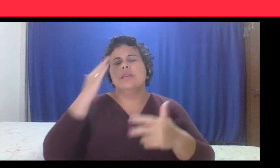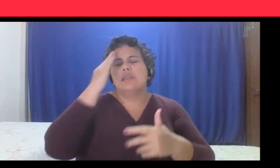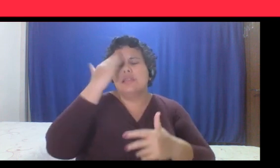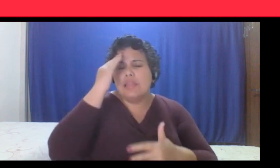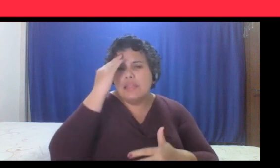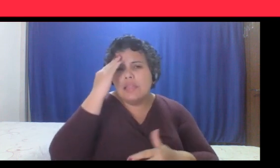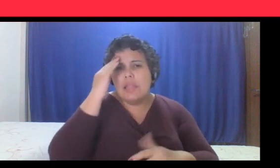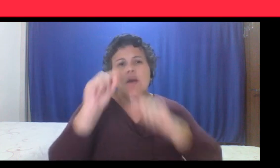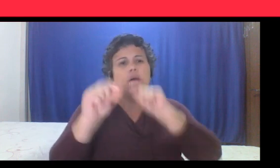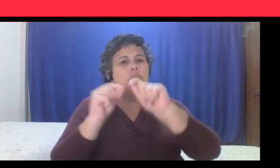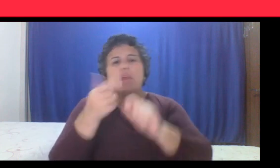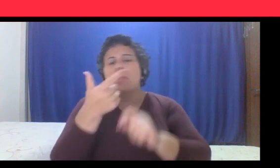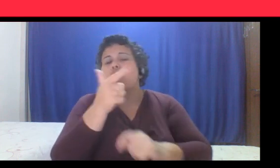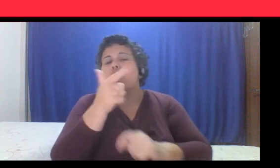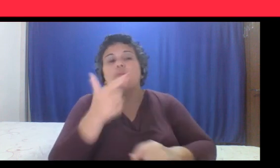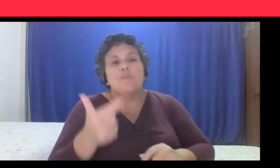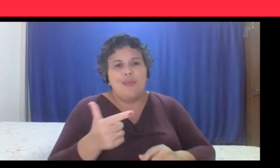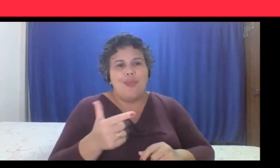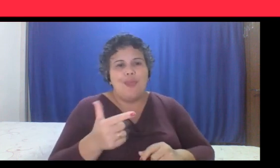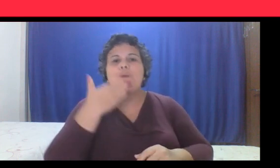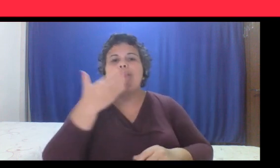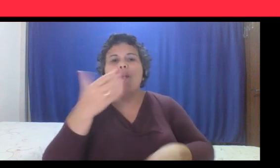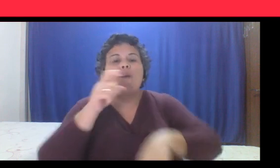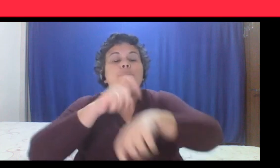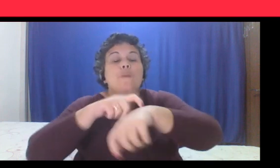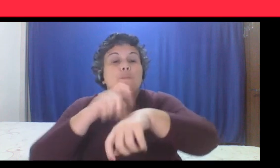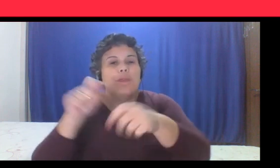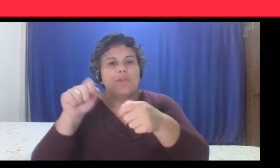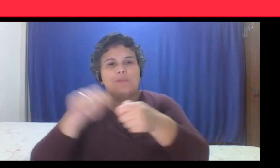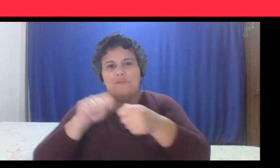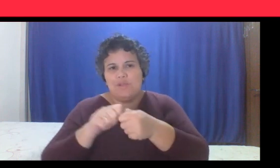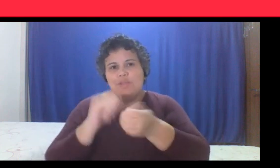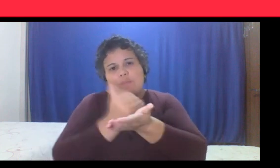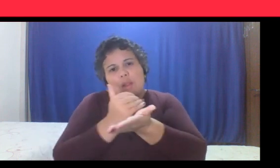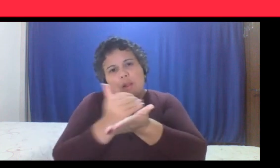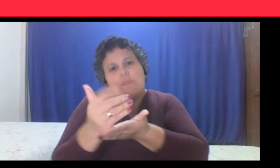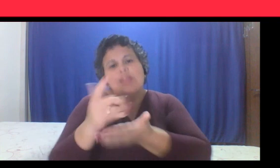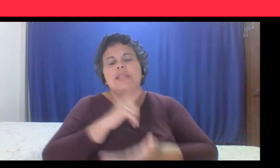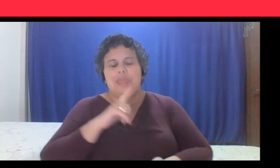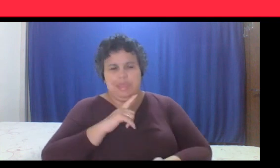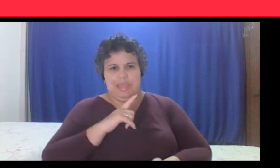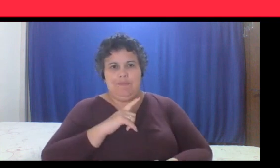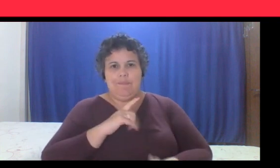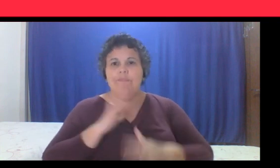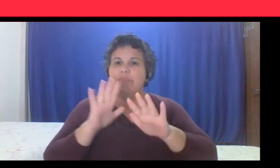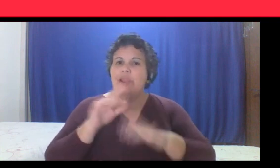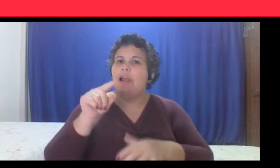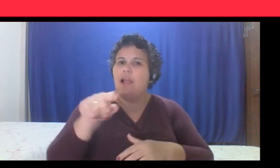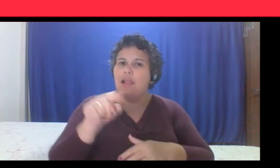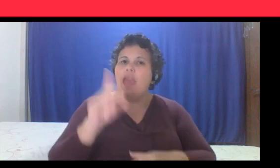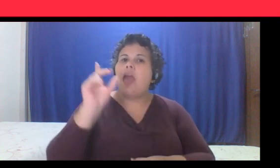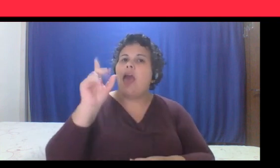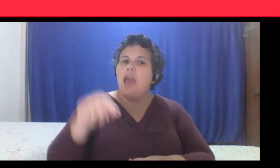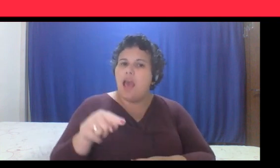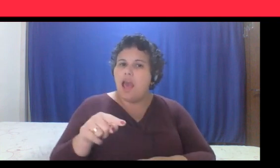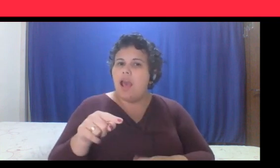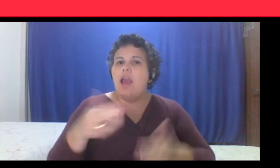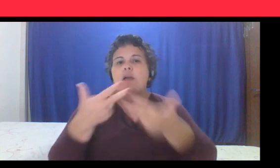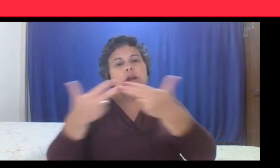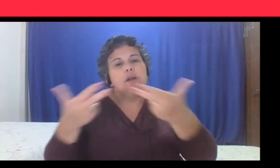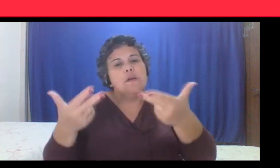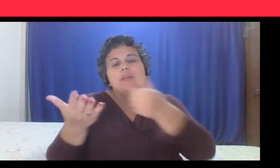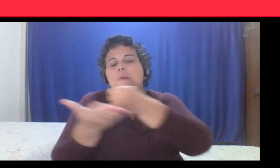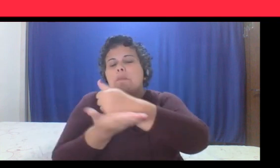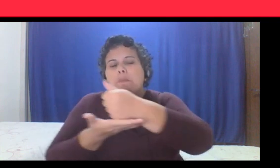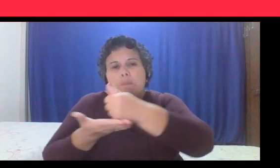qual que é a jornada, em que momento eu vou fazer para começar a ter, né, mas eu diria que esse aqui é um setup mínimo, independente